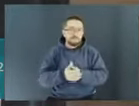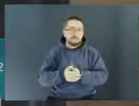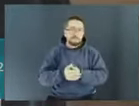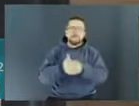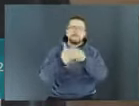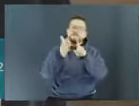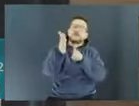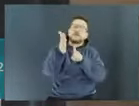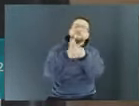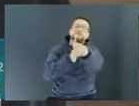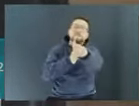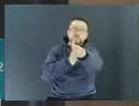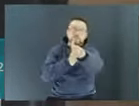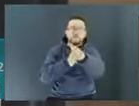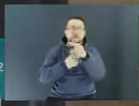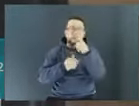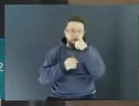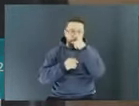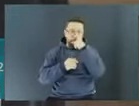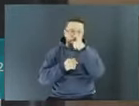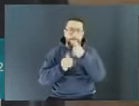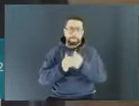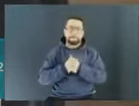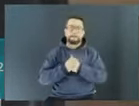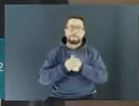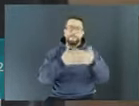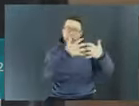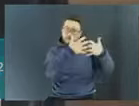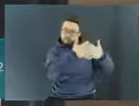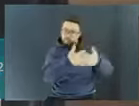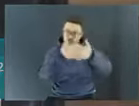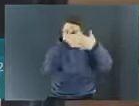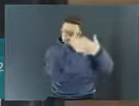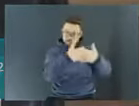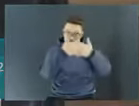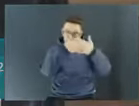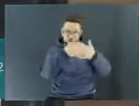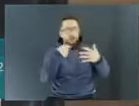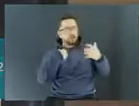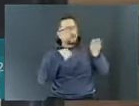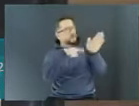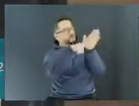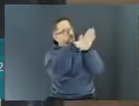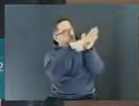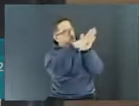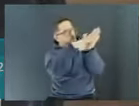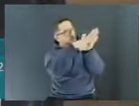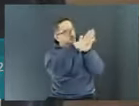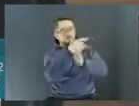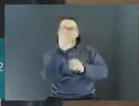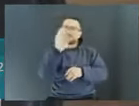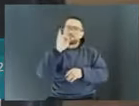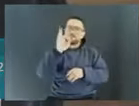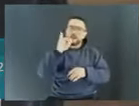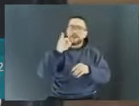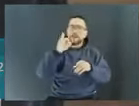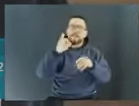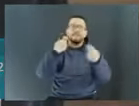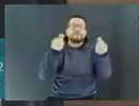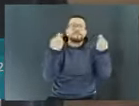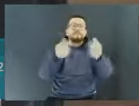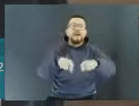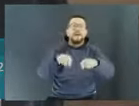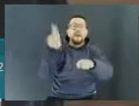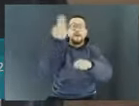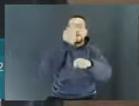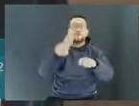para vocês, eu observei que nos Estados Unidos esse tipo de negócio também é usado como endereço de entrega para locais onde não